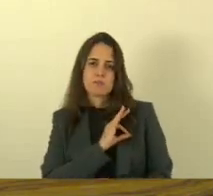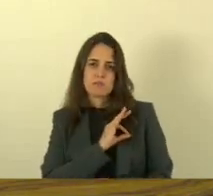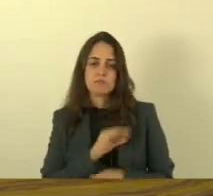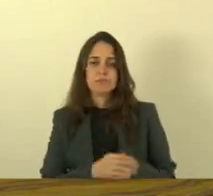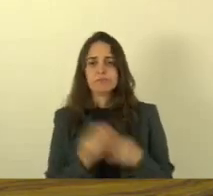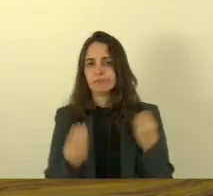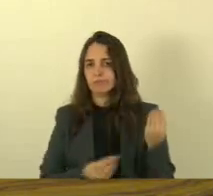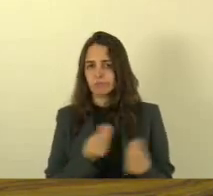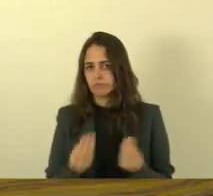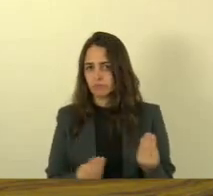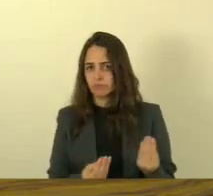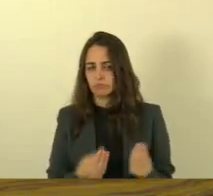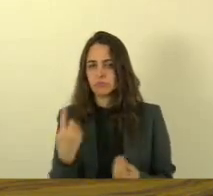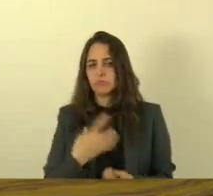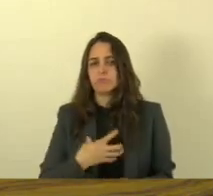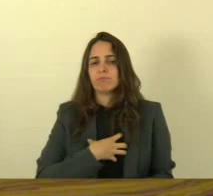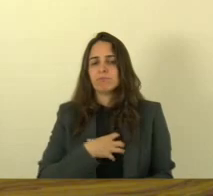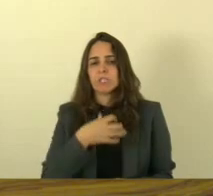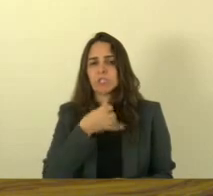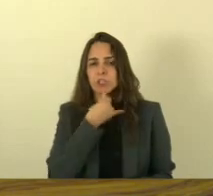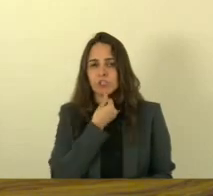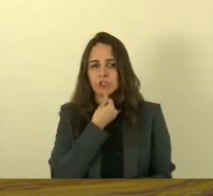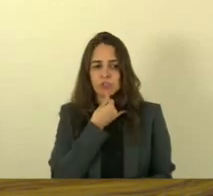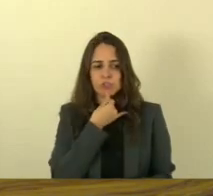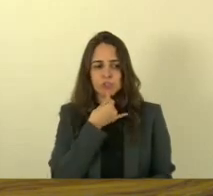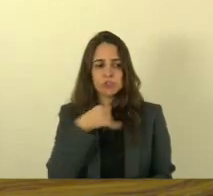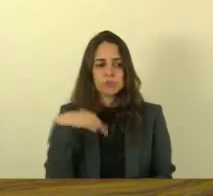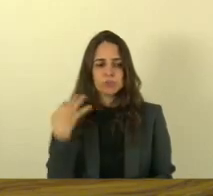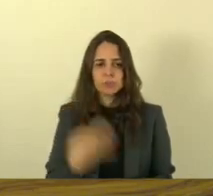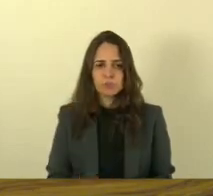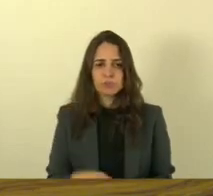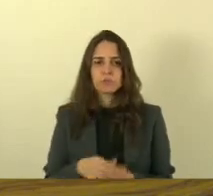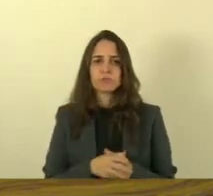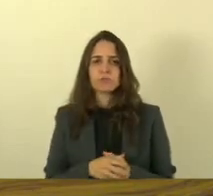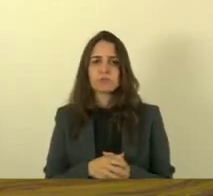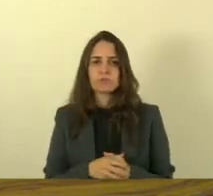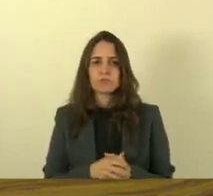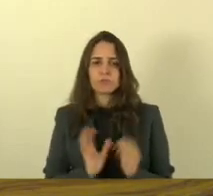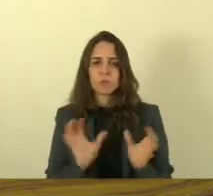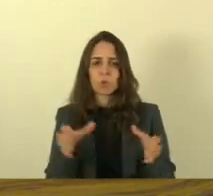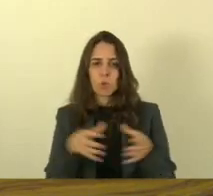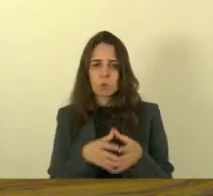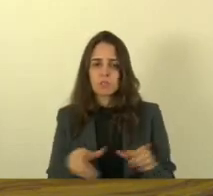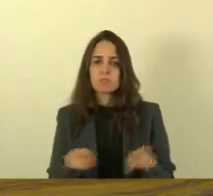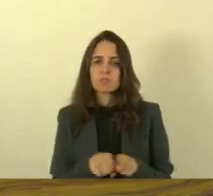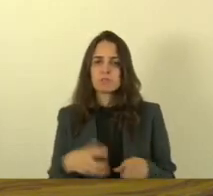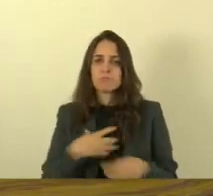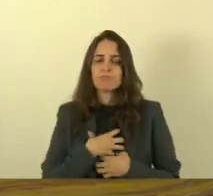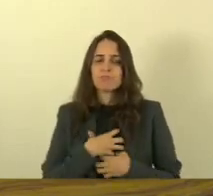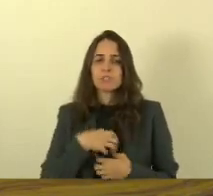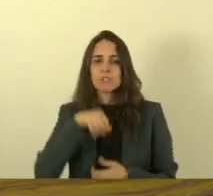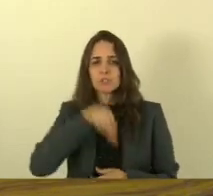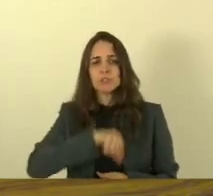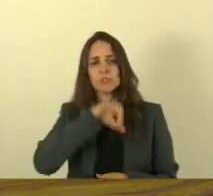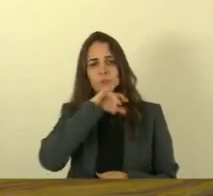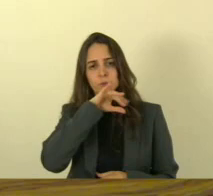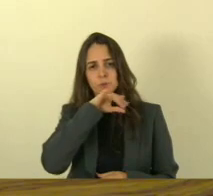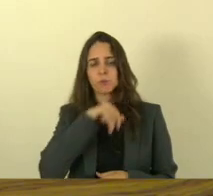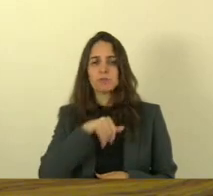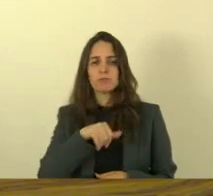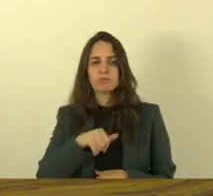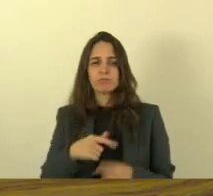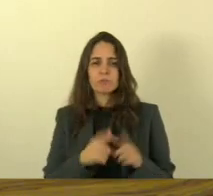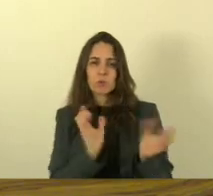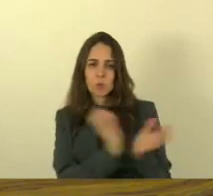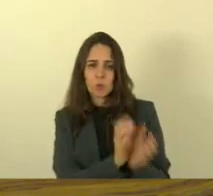corporação isso nos deixa muito triste eu tenho certeza que a corporação também fica abalada com uma situação dessa